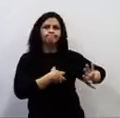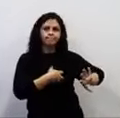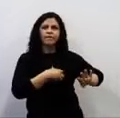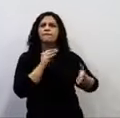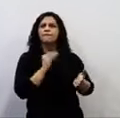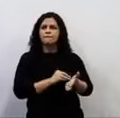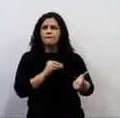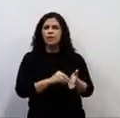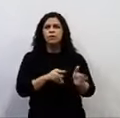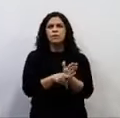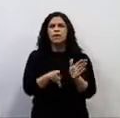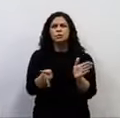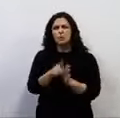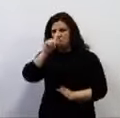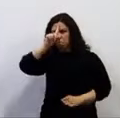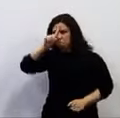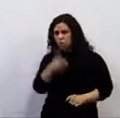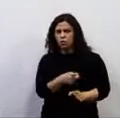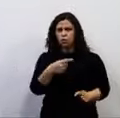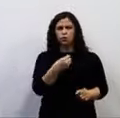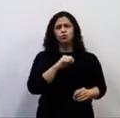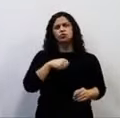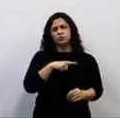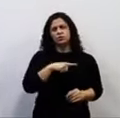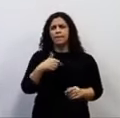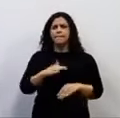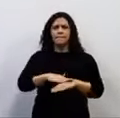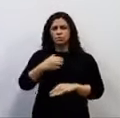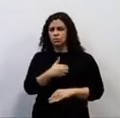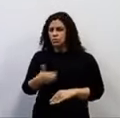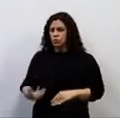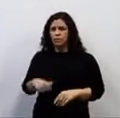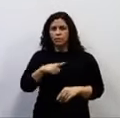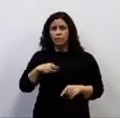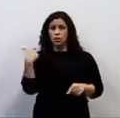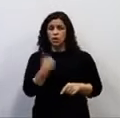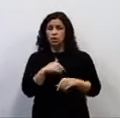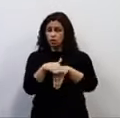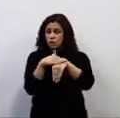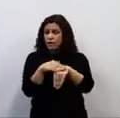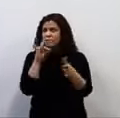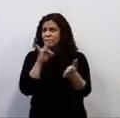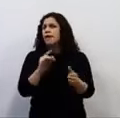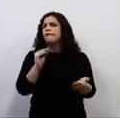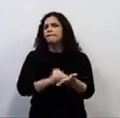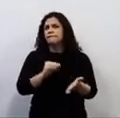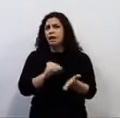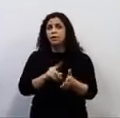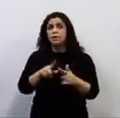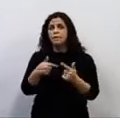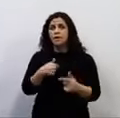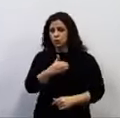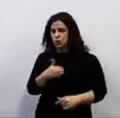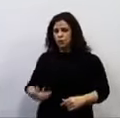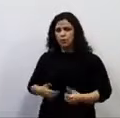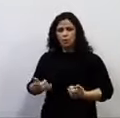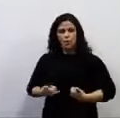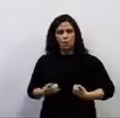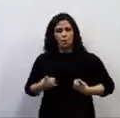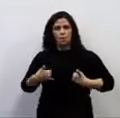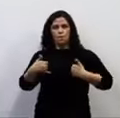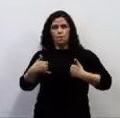por falta do governador. Falta diálogo, sim, diálogo de verdade, mas sobra ego, sobra ego, ego.